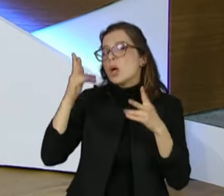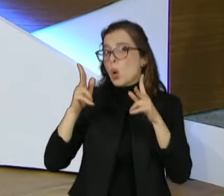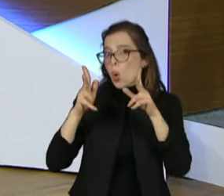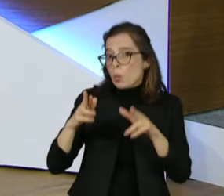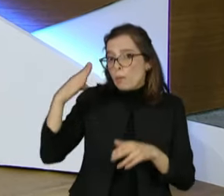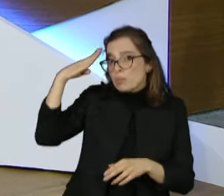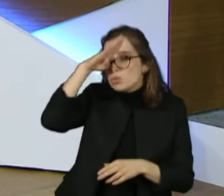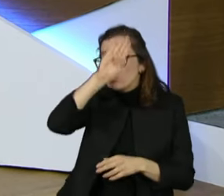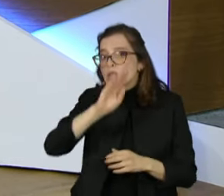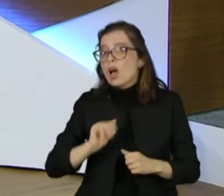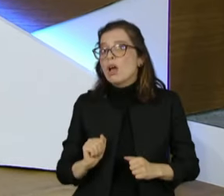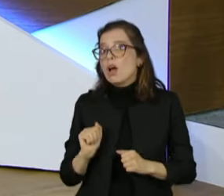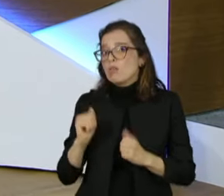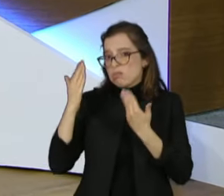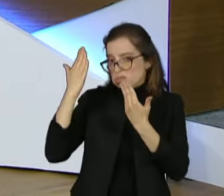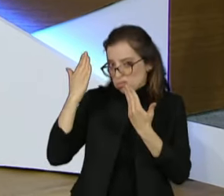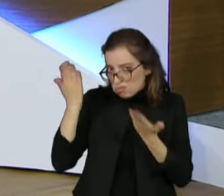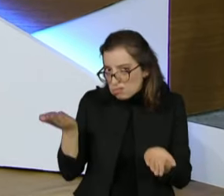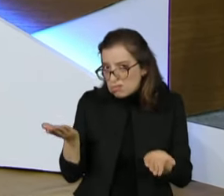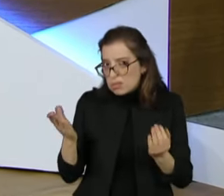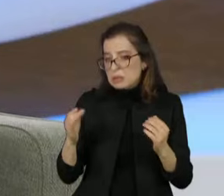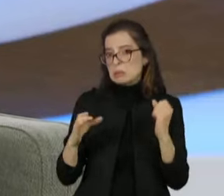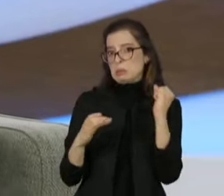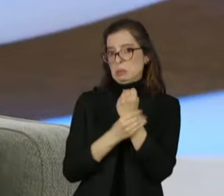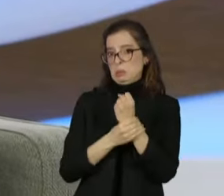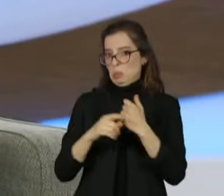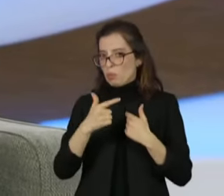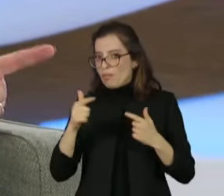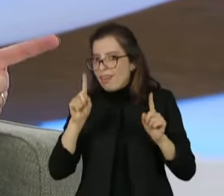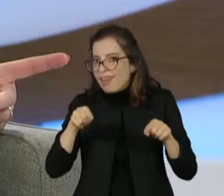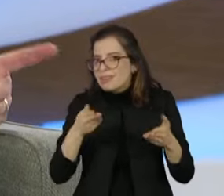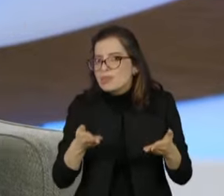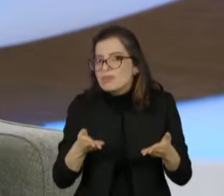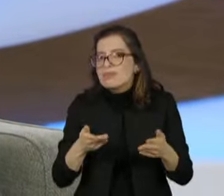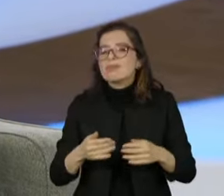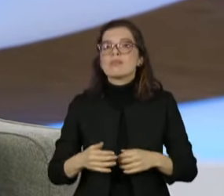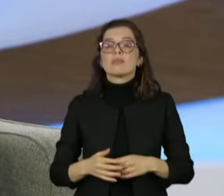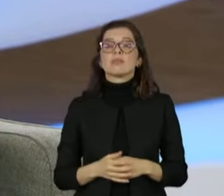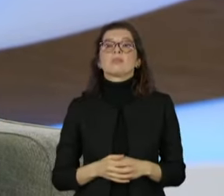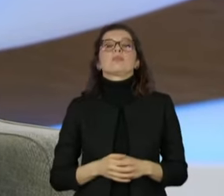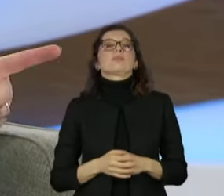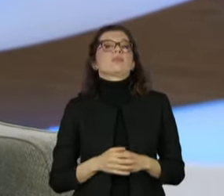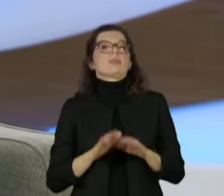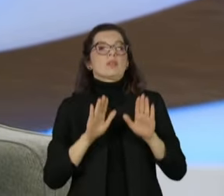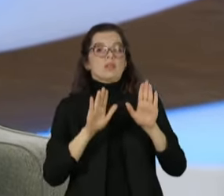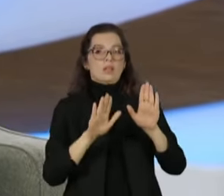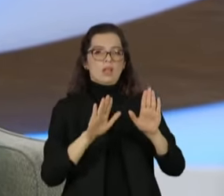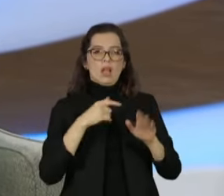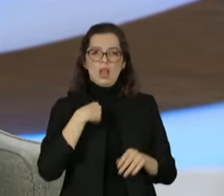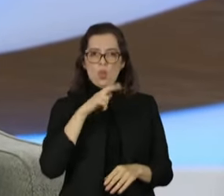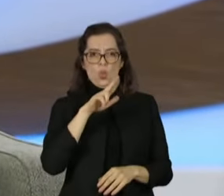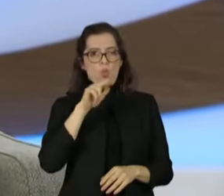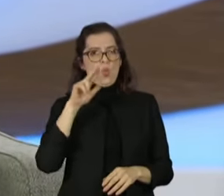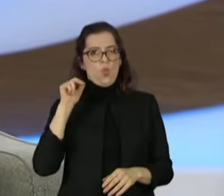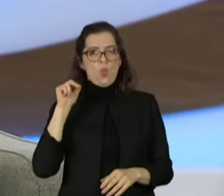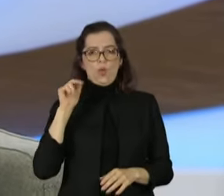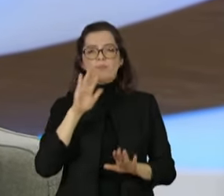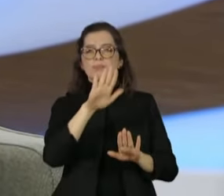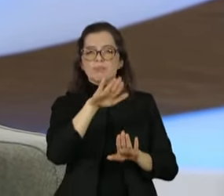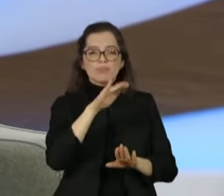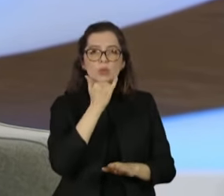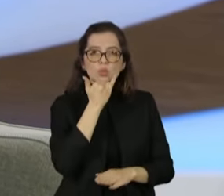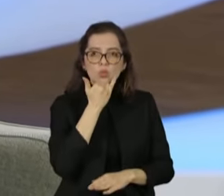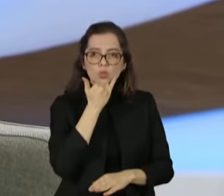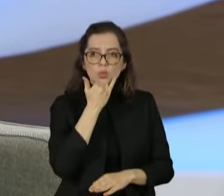tendo dúvidas a respeito da segurança da urna eletrônica? Vera, primeiro que eu nunca duvidei da segurança... Thaís, desculpa, eu estava aqui com a Vera, agora com a